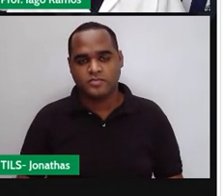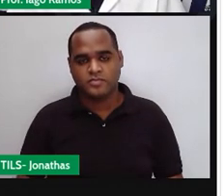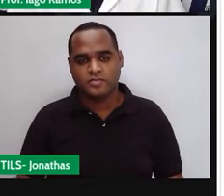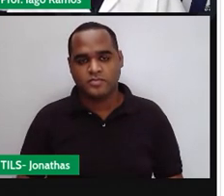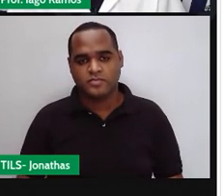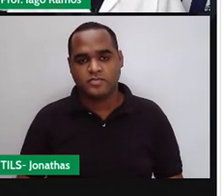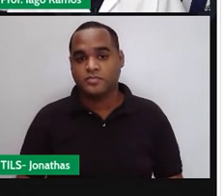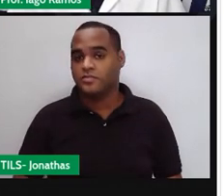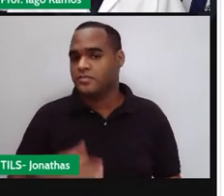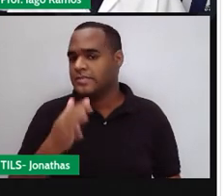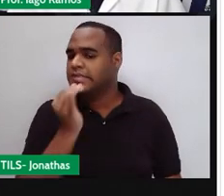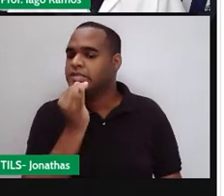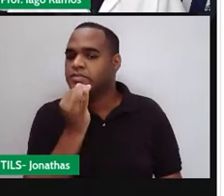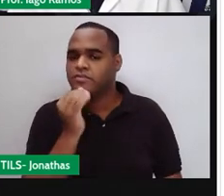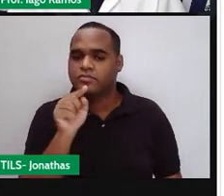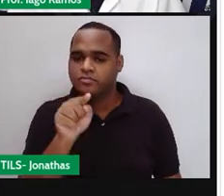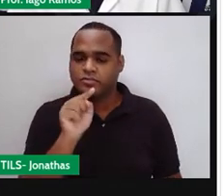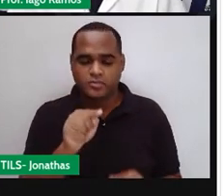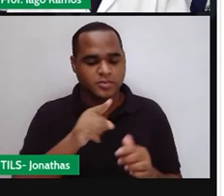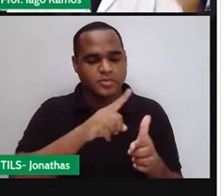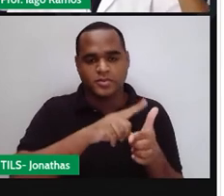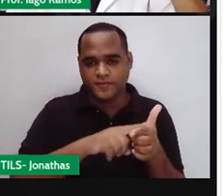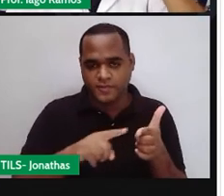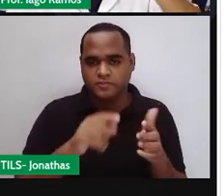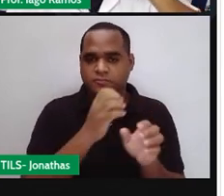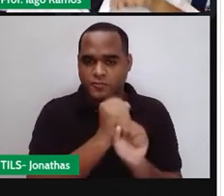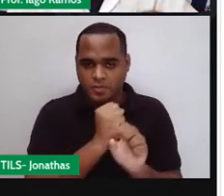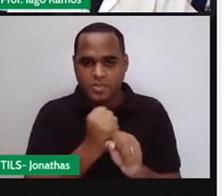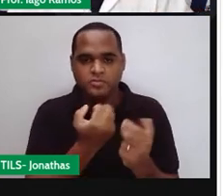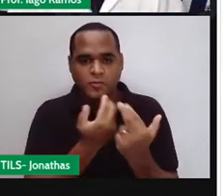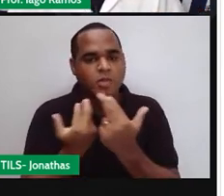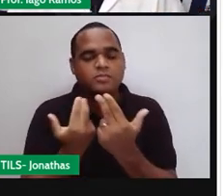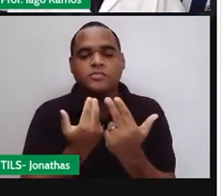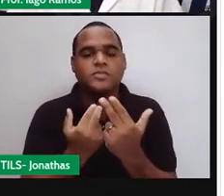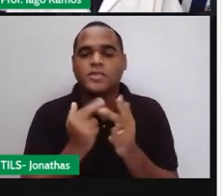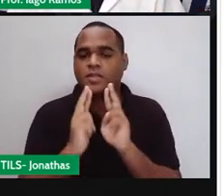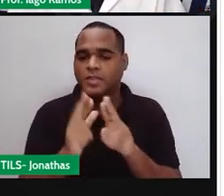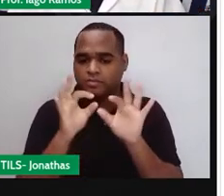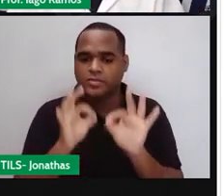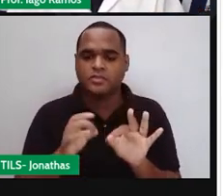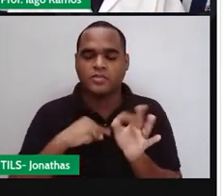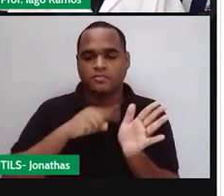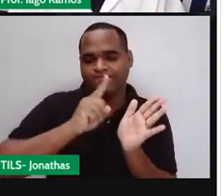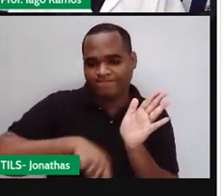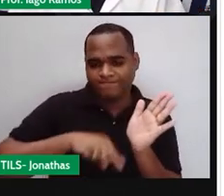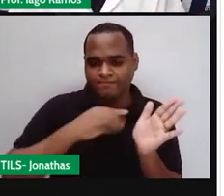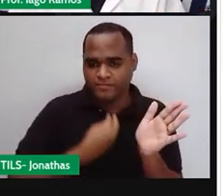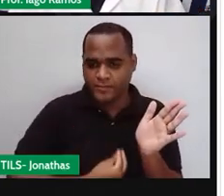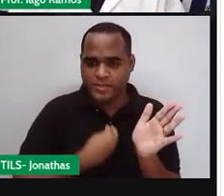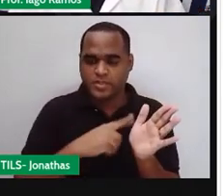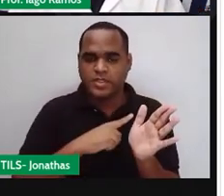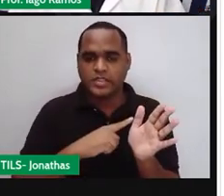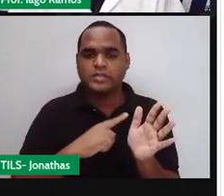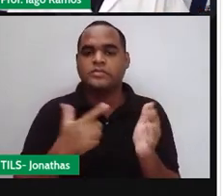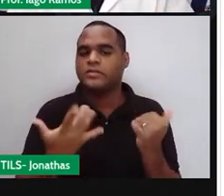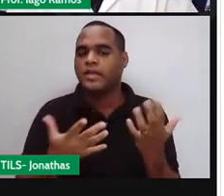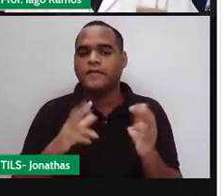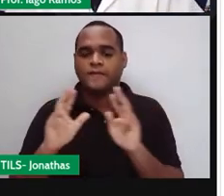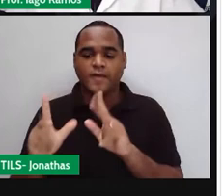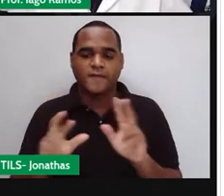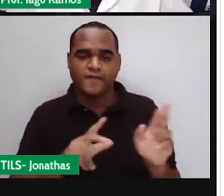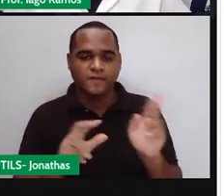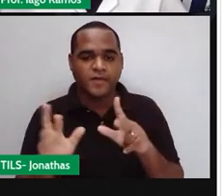Ao dividir números inteiros com sinais iguais, o resultado é positivo. E ao dividir números inteiros com sinais diferentes,